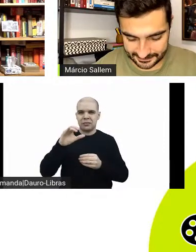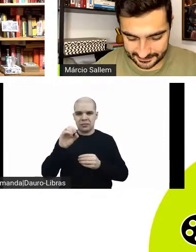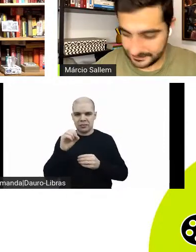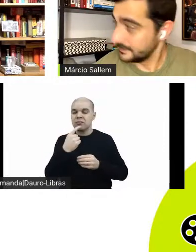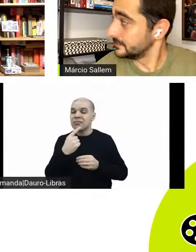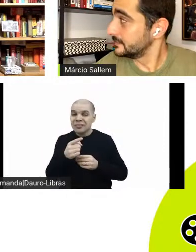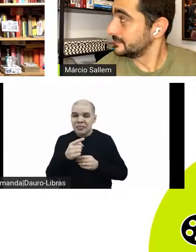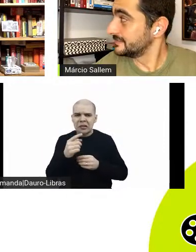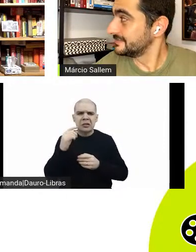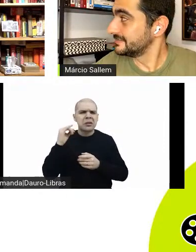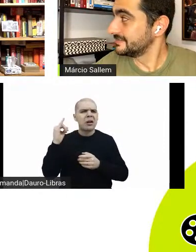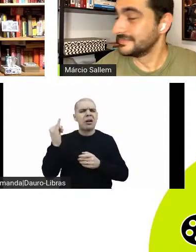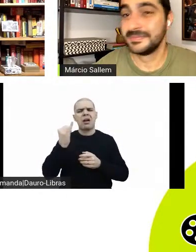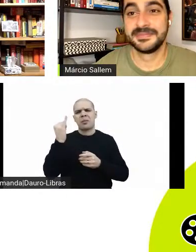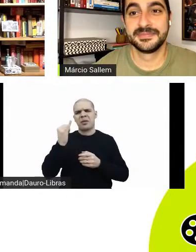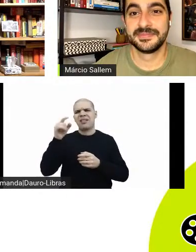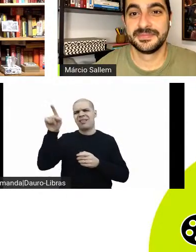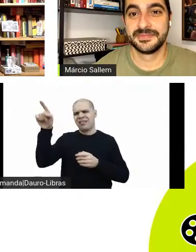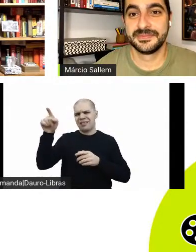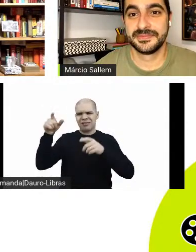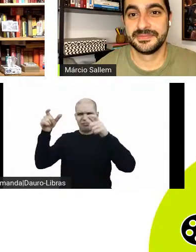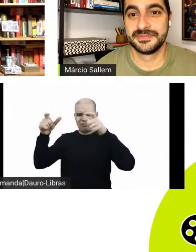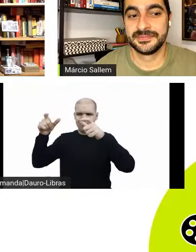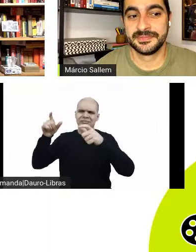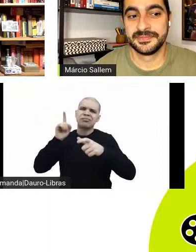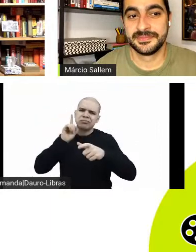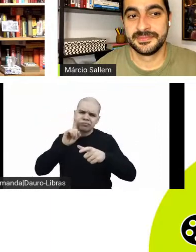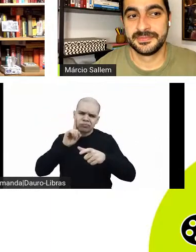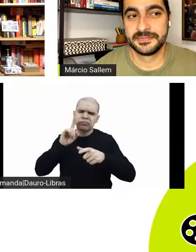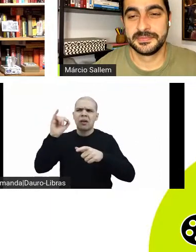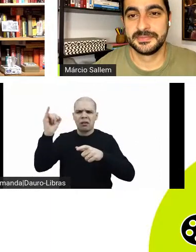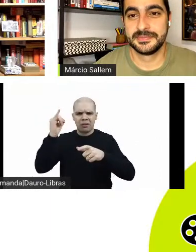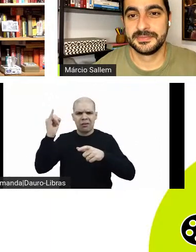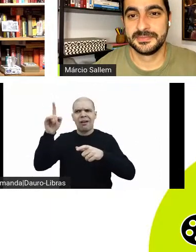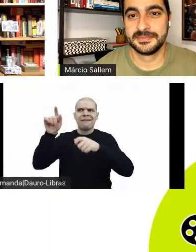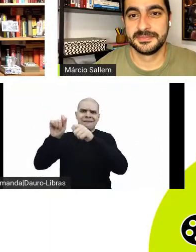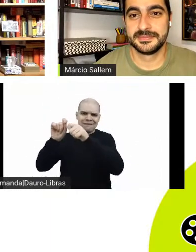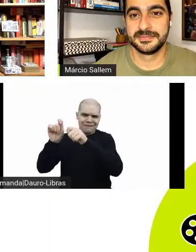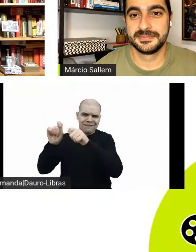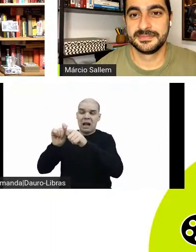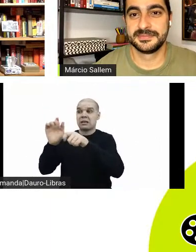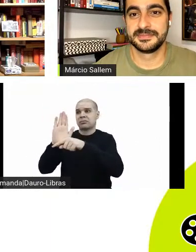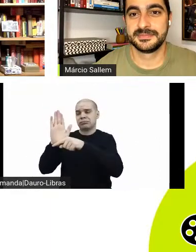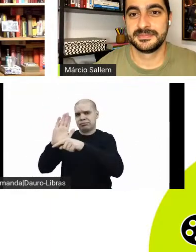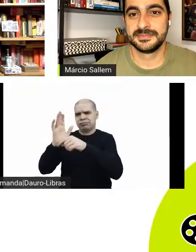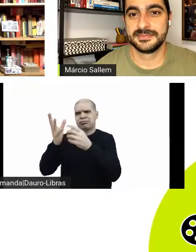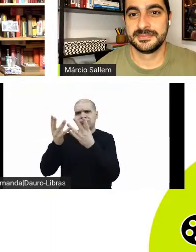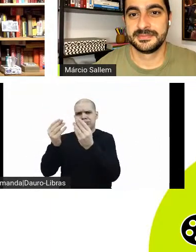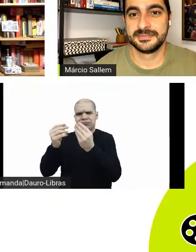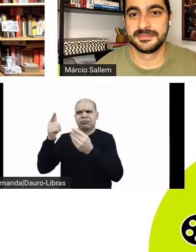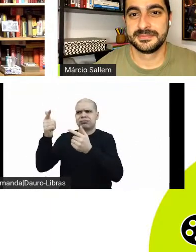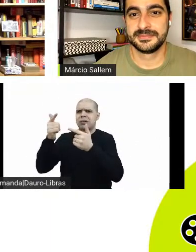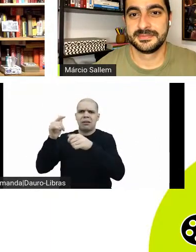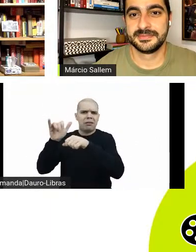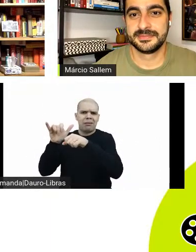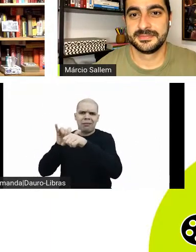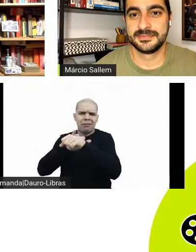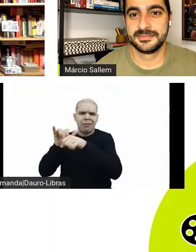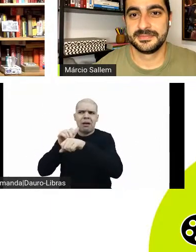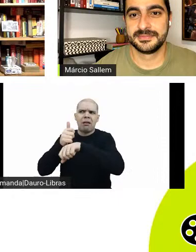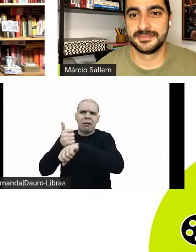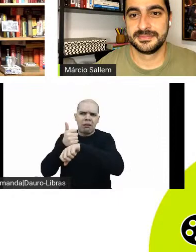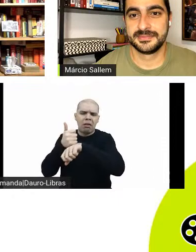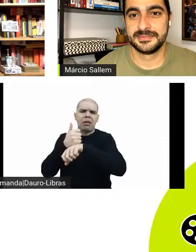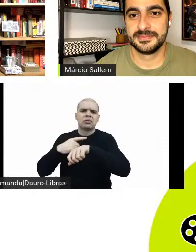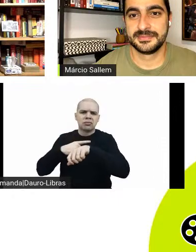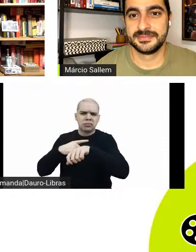questão de Hollywood, né, dessa, que a gente só pensa em Hollywood, eu achei muito legal hoje que vocês acabaram falando muitos